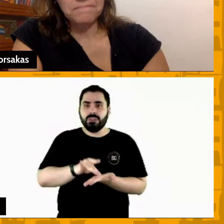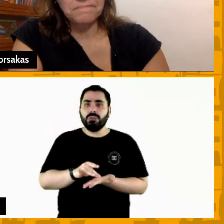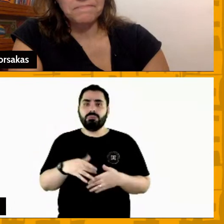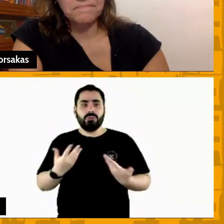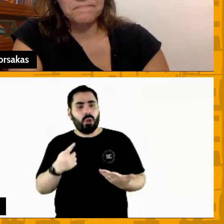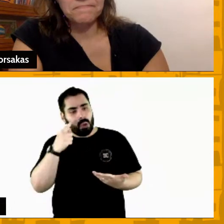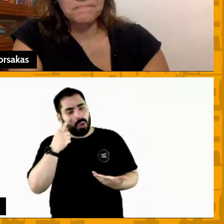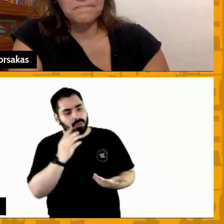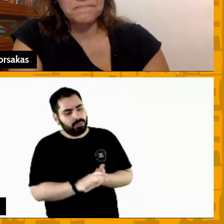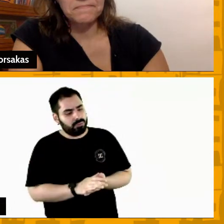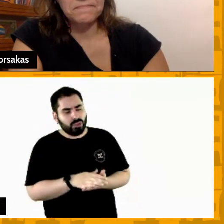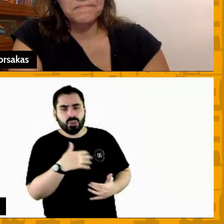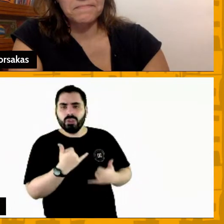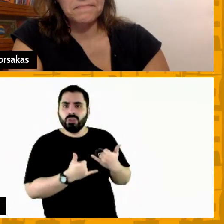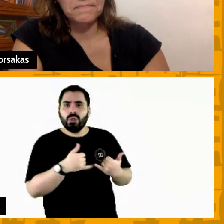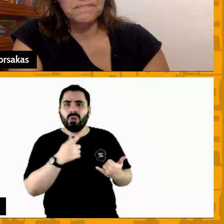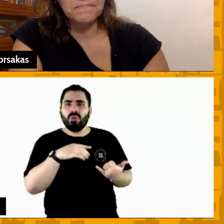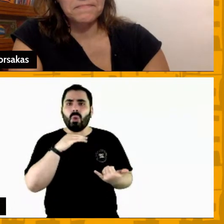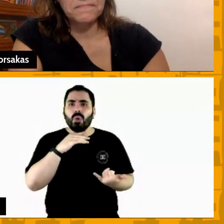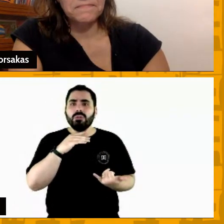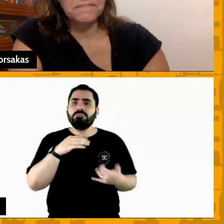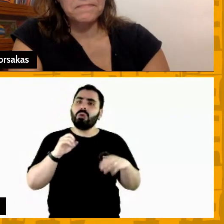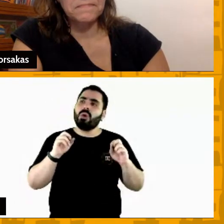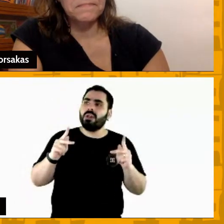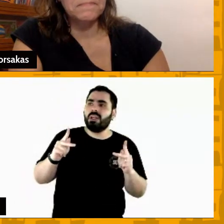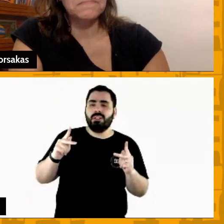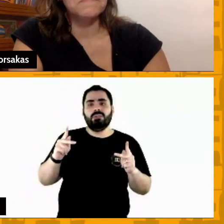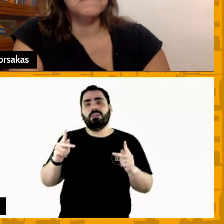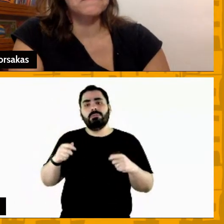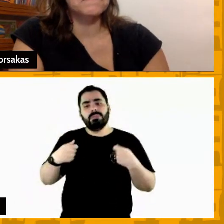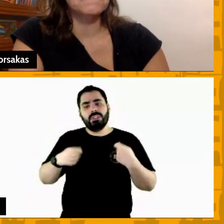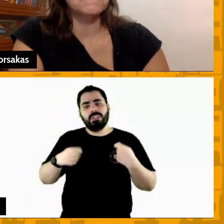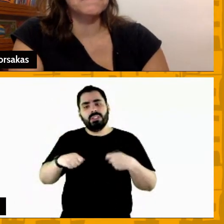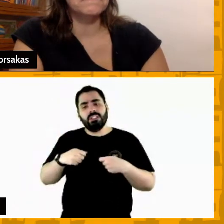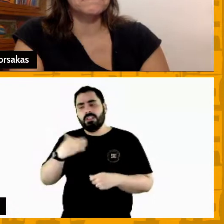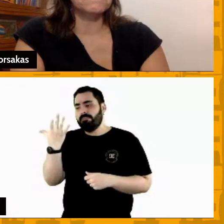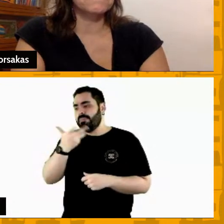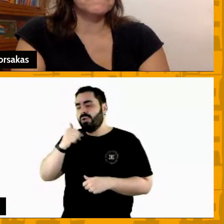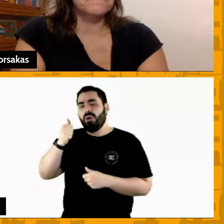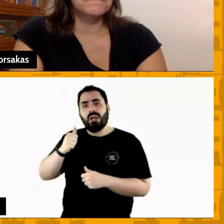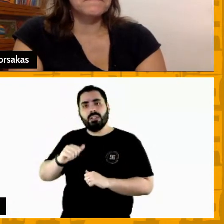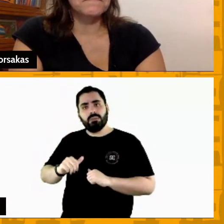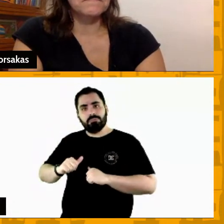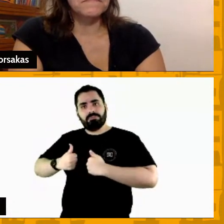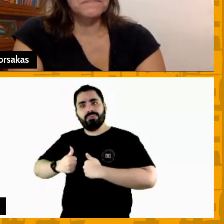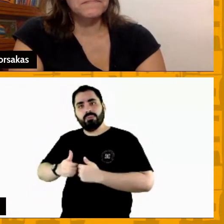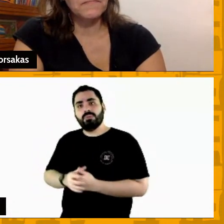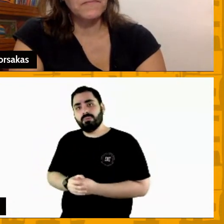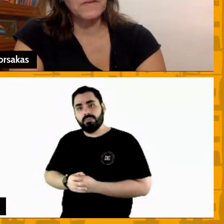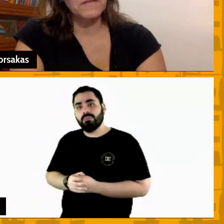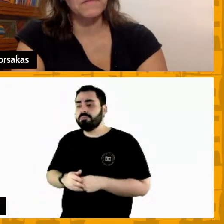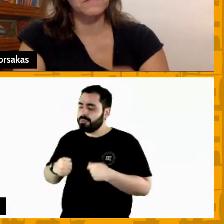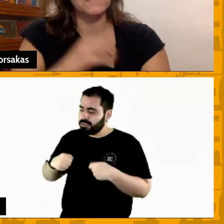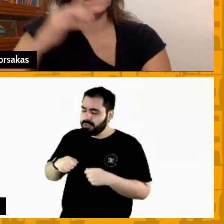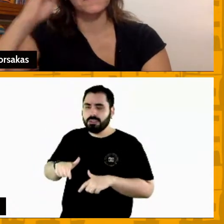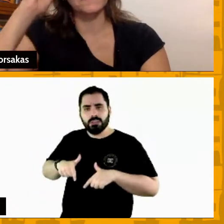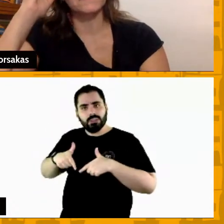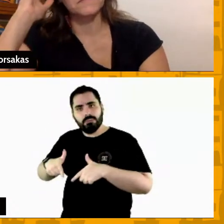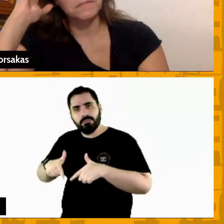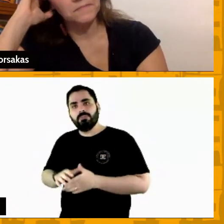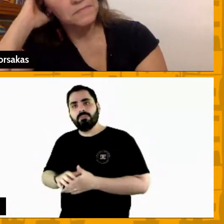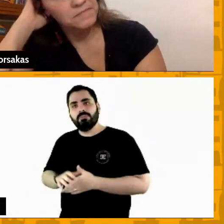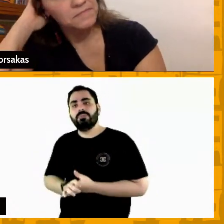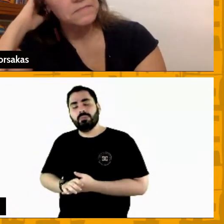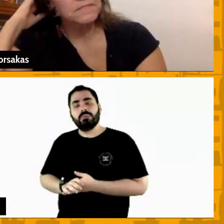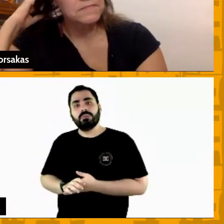jogamos mal jogamos bem jogamos bem precisamos melhorar defesa precisamos melhorar a defesa e passar isso para o público através da imprensa das